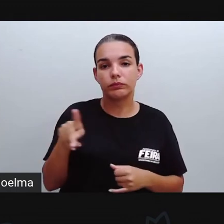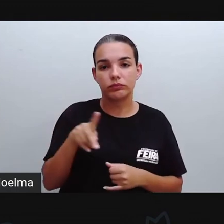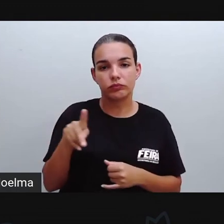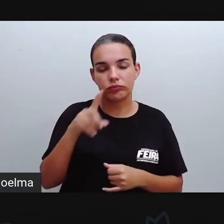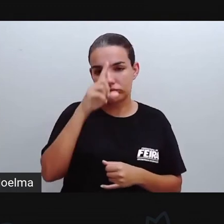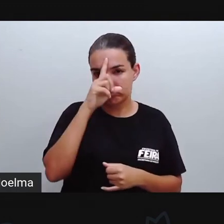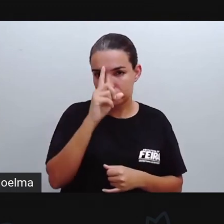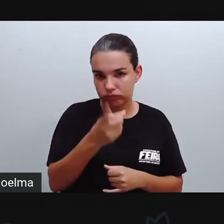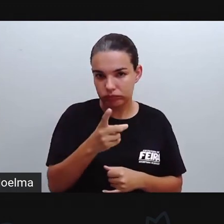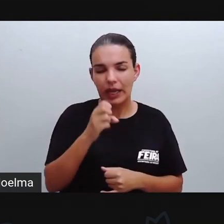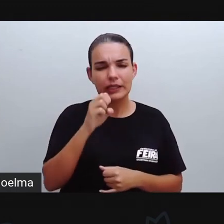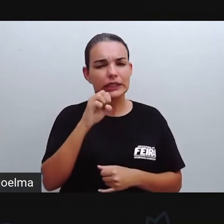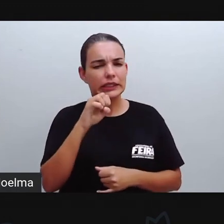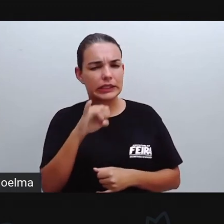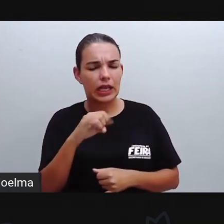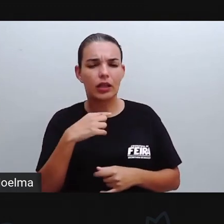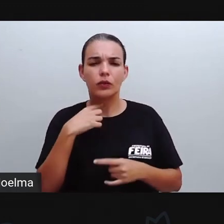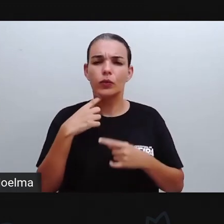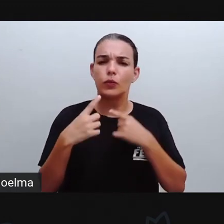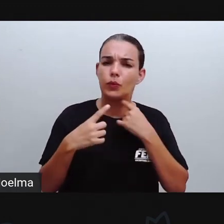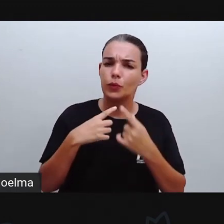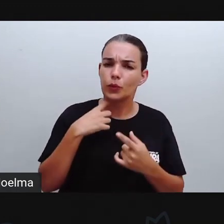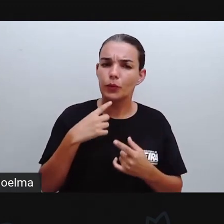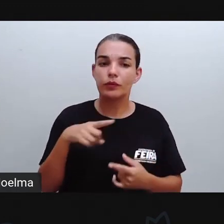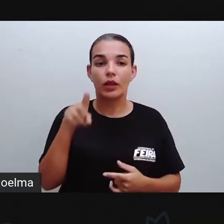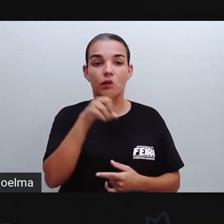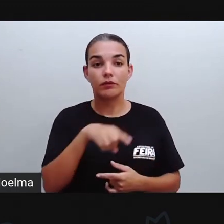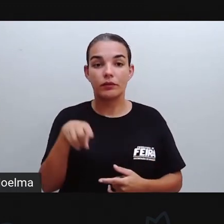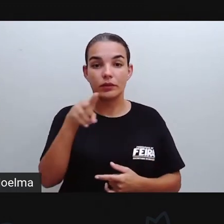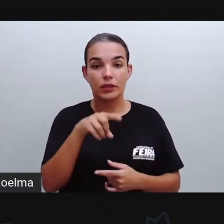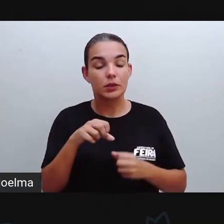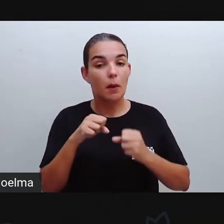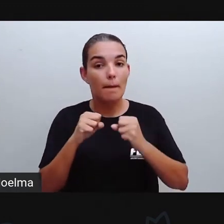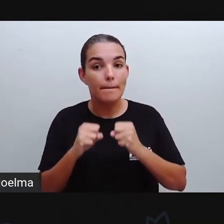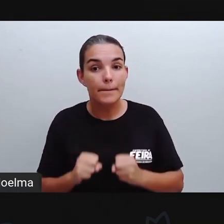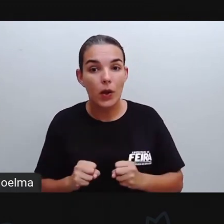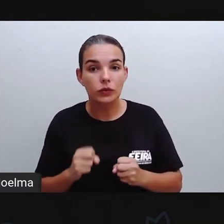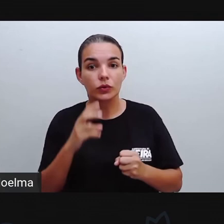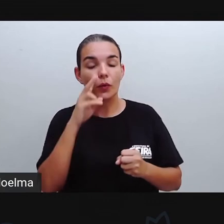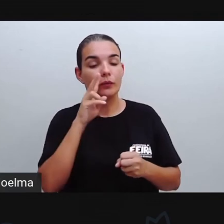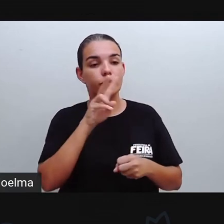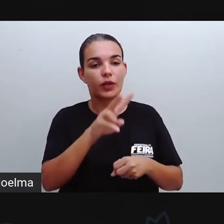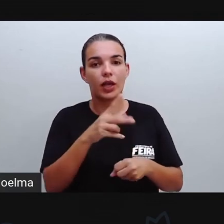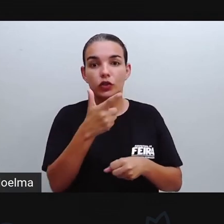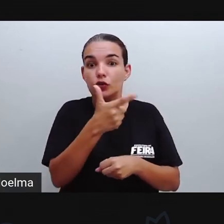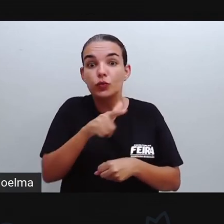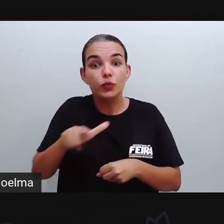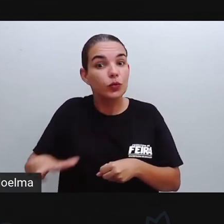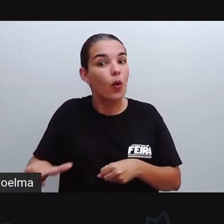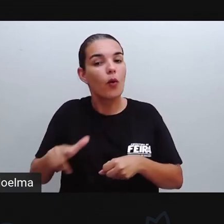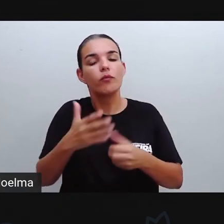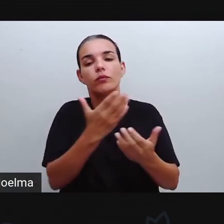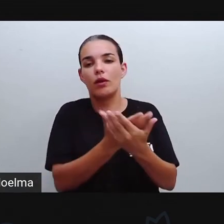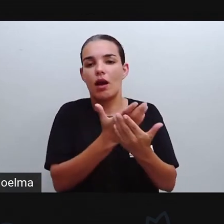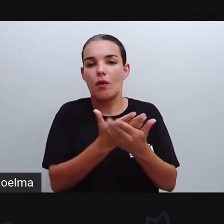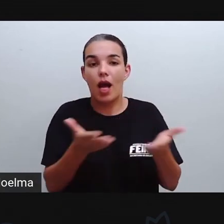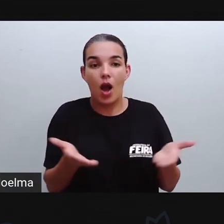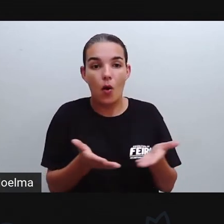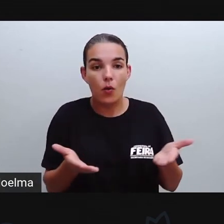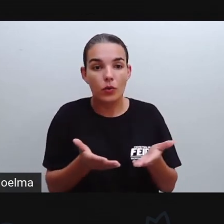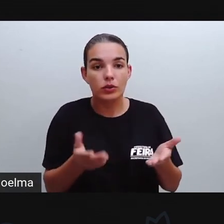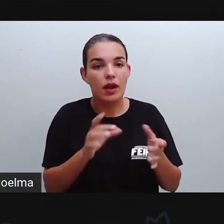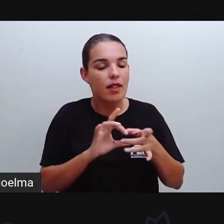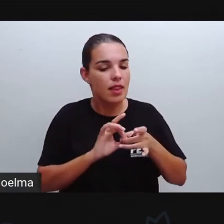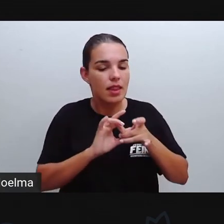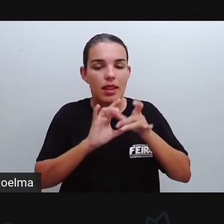Caso vocês tenham alguma dúvida, vocês podem estar assistindo novamente a essa aula. Essa aula vai estar